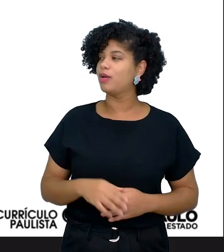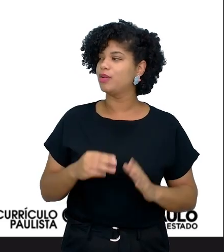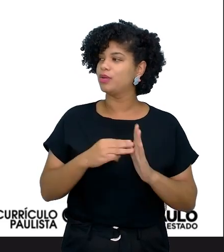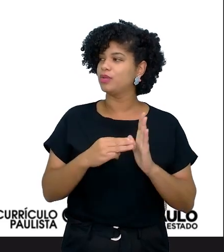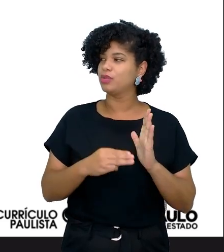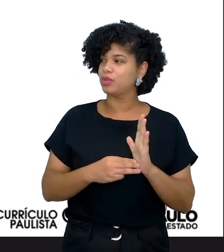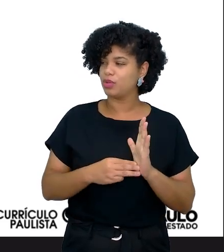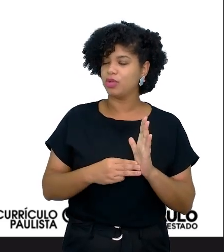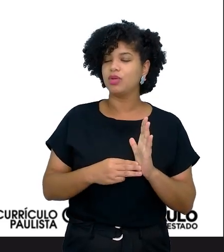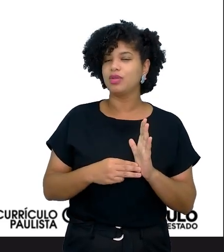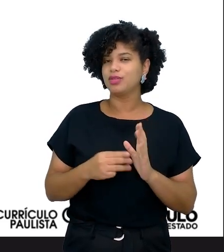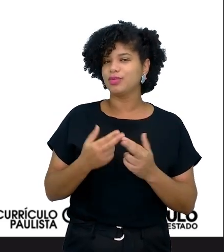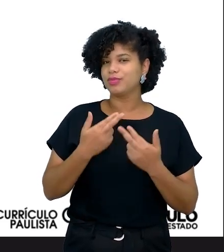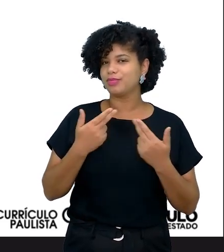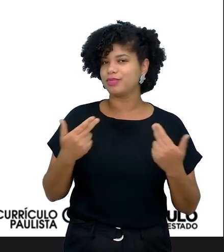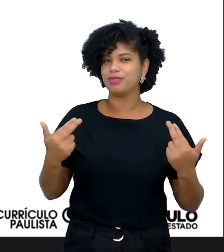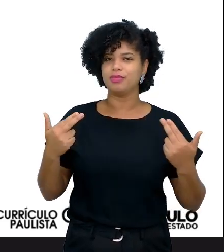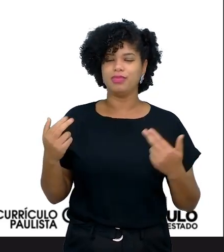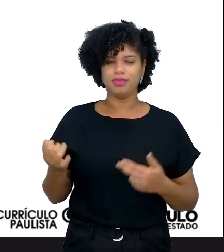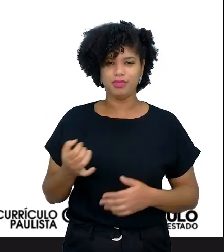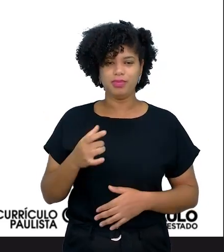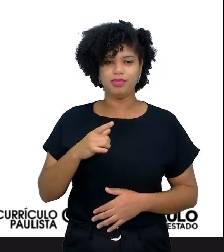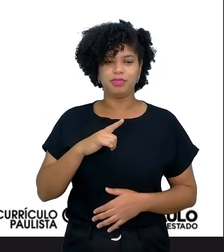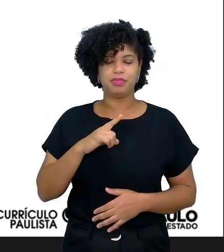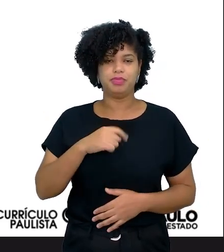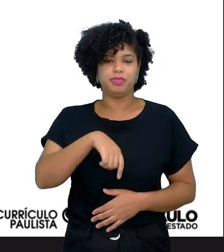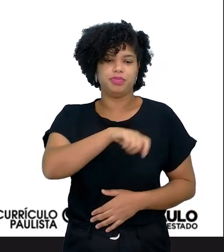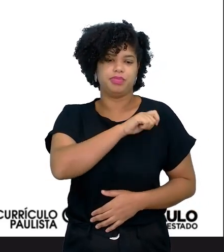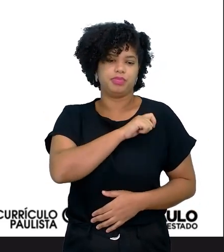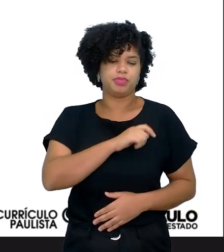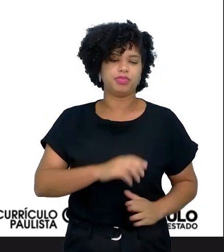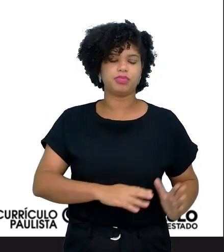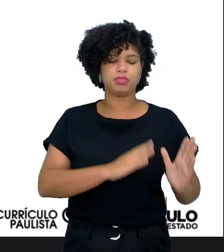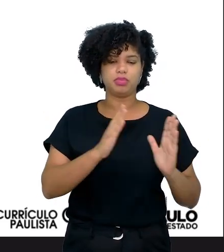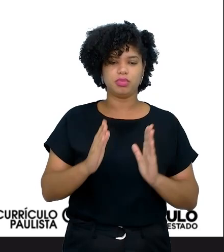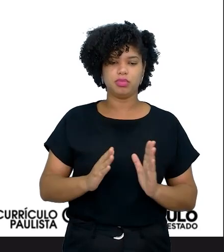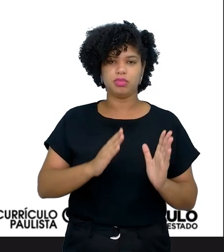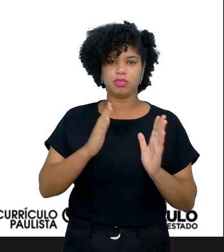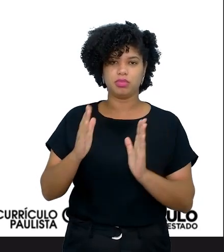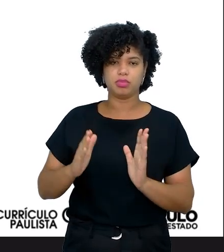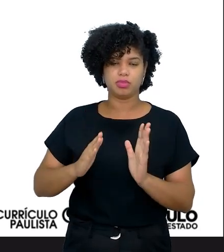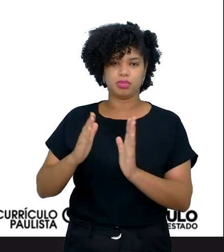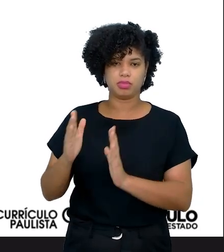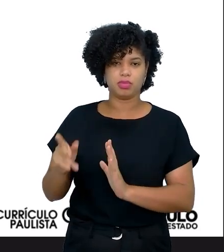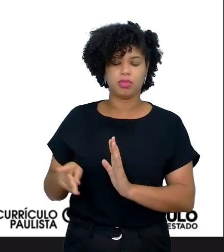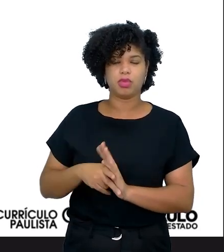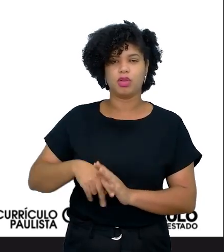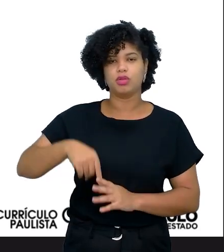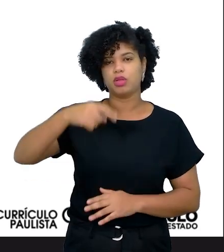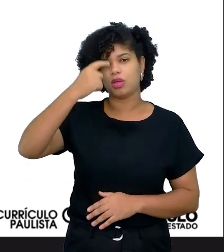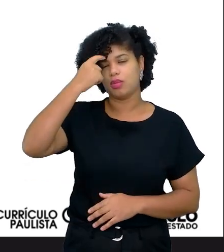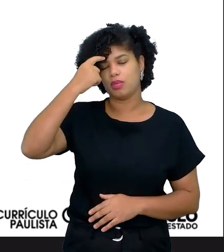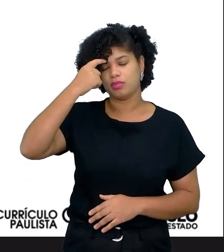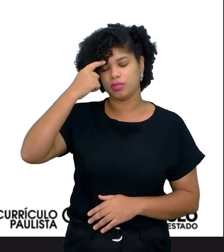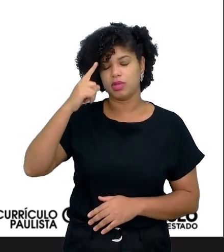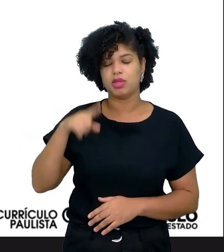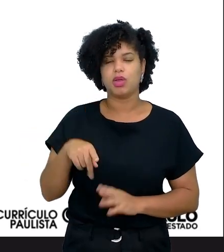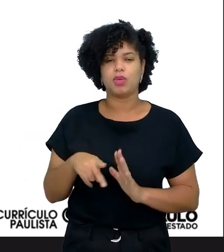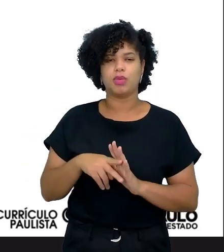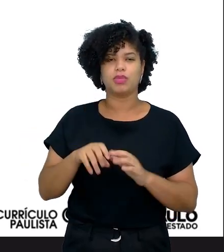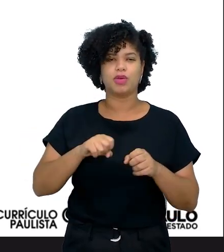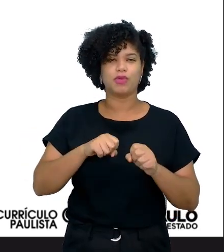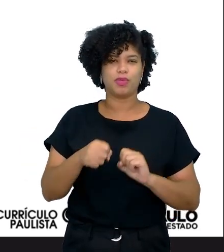o Design Spinks, ele tem, o aluno, ele passa por etapas nesse processo cognitivo, né? Nessa sua formação